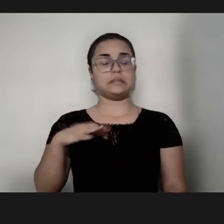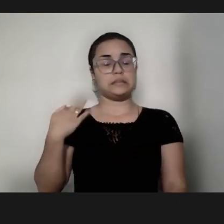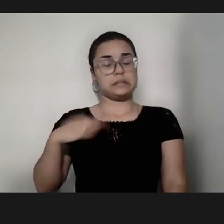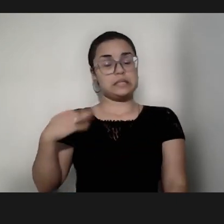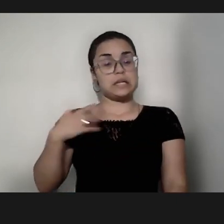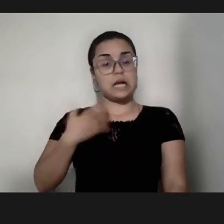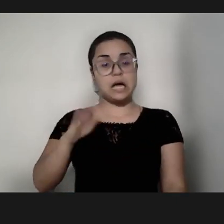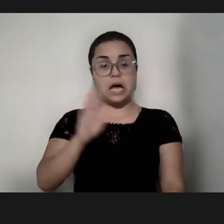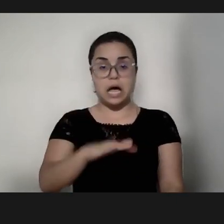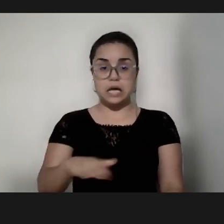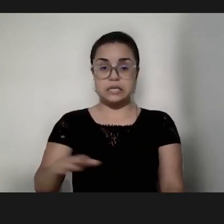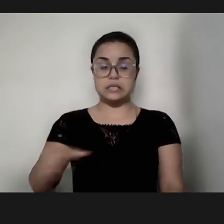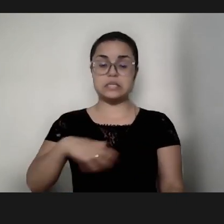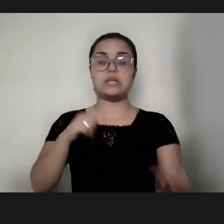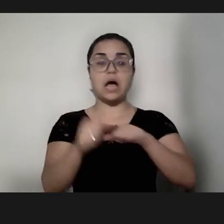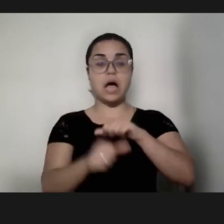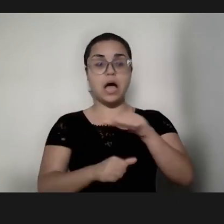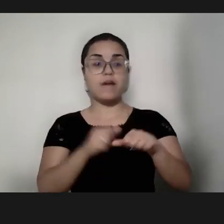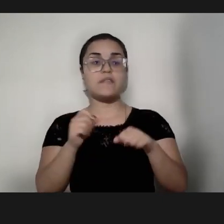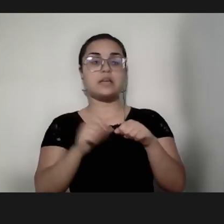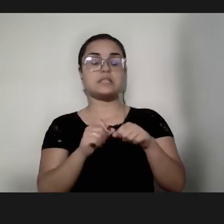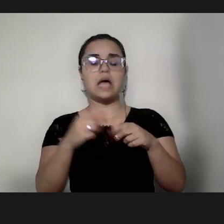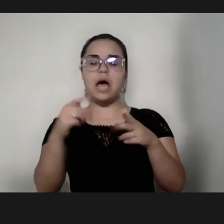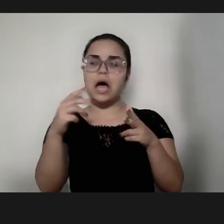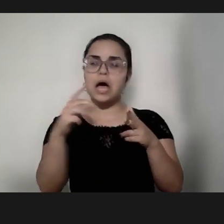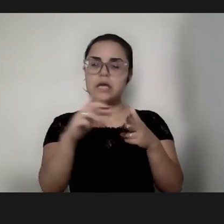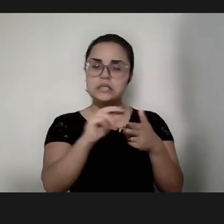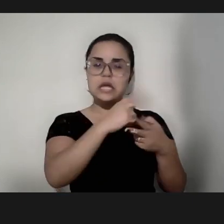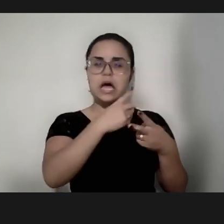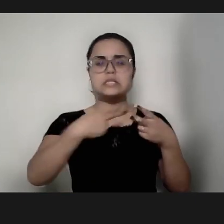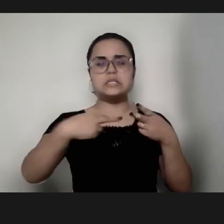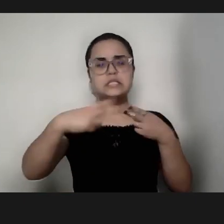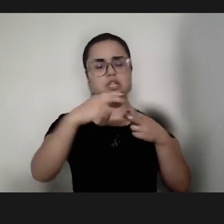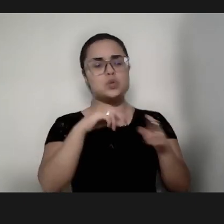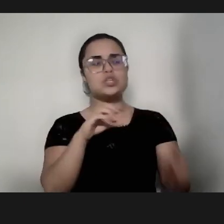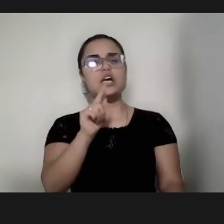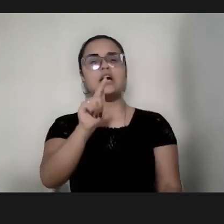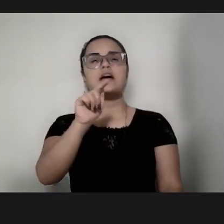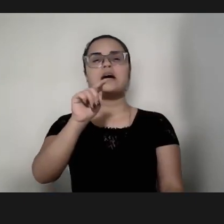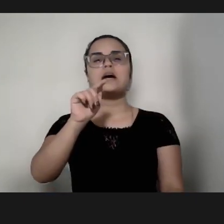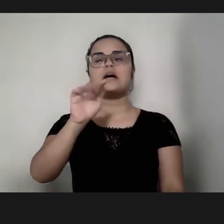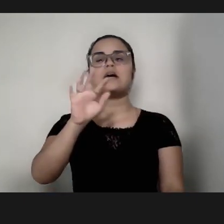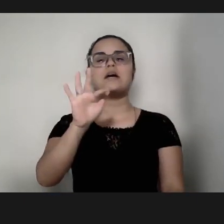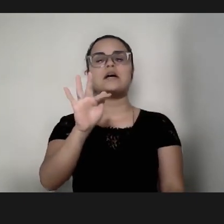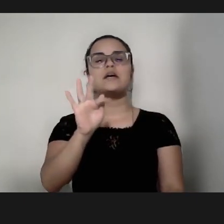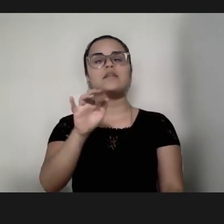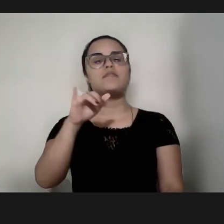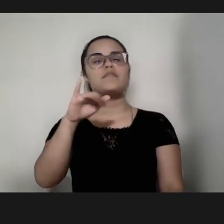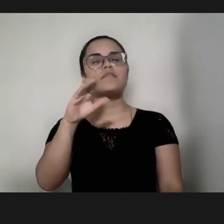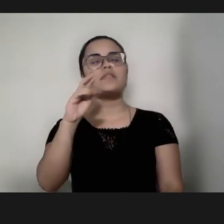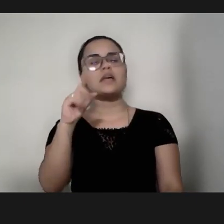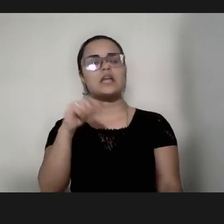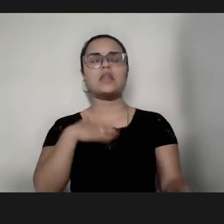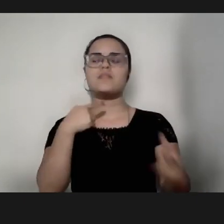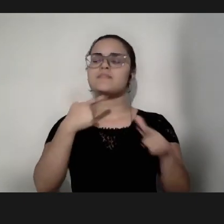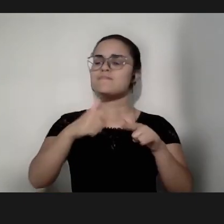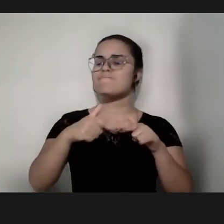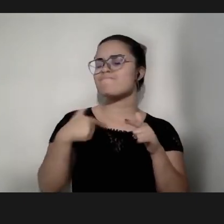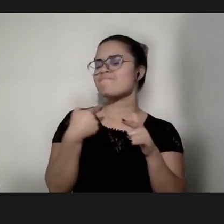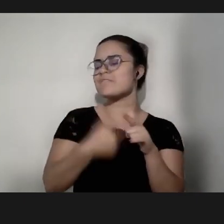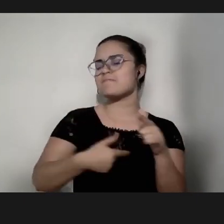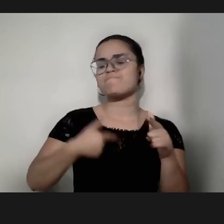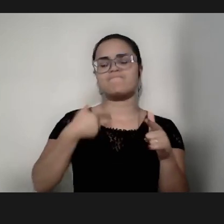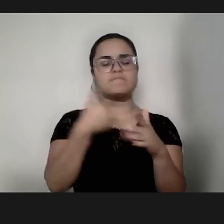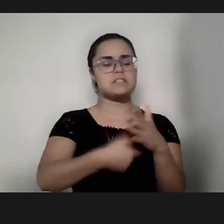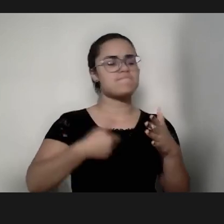ao transplante de fígado. Então, foi uma luta mesmo, desde o começo, né? Pela vida dela.